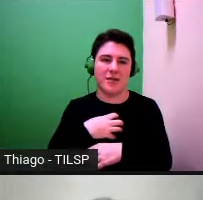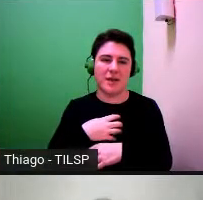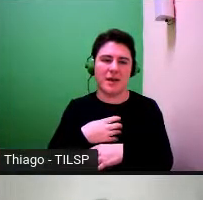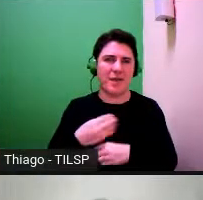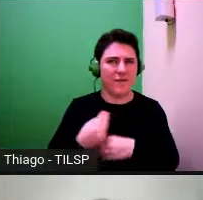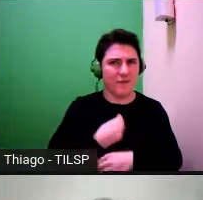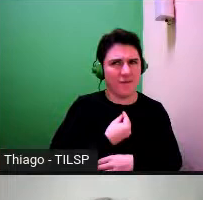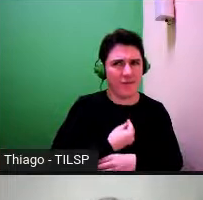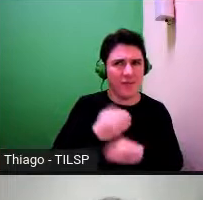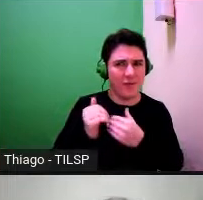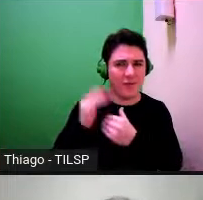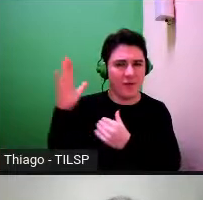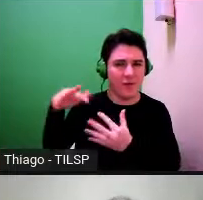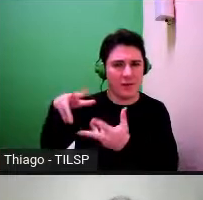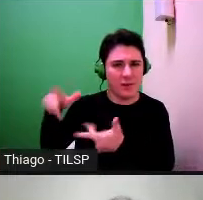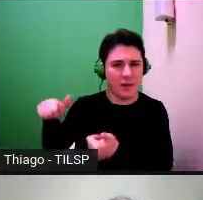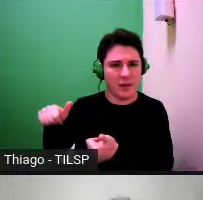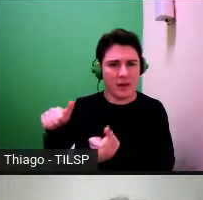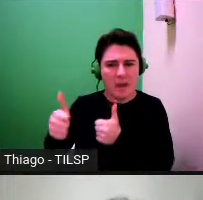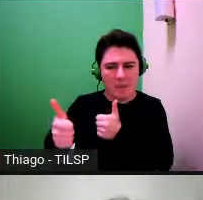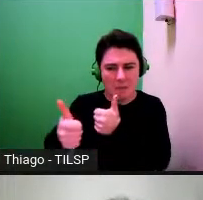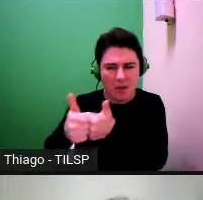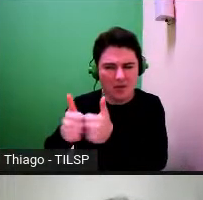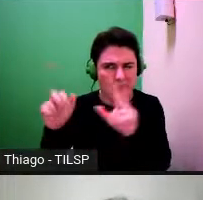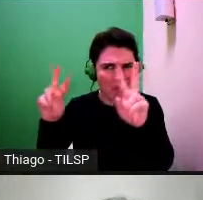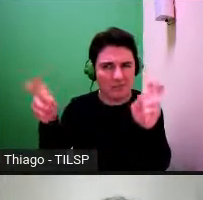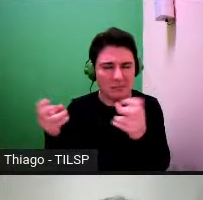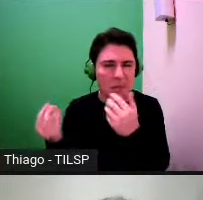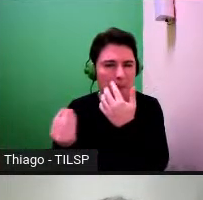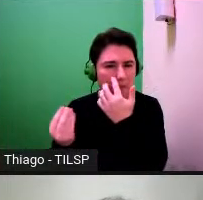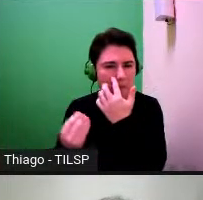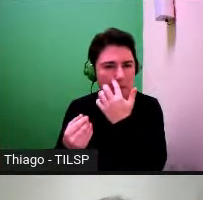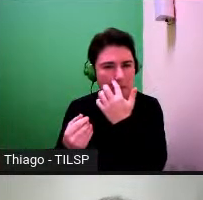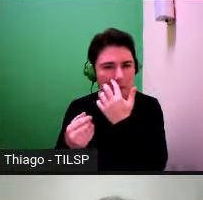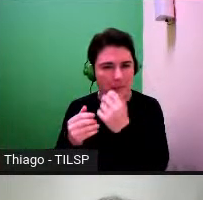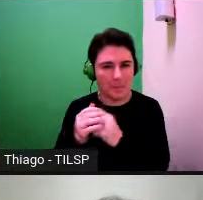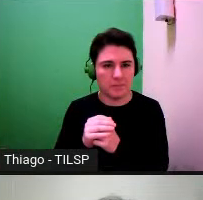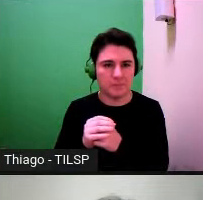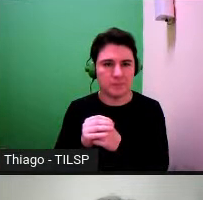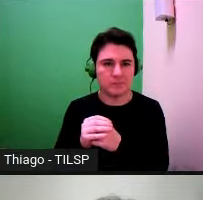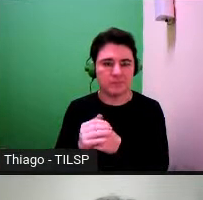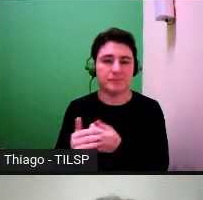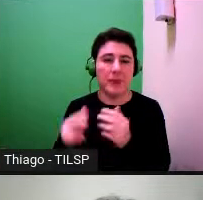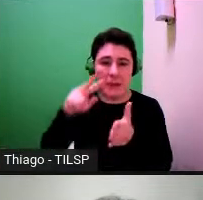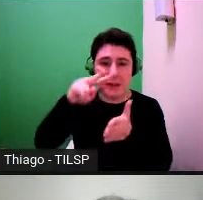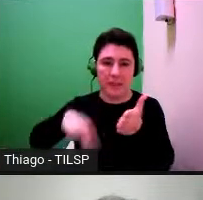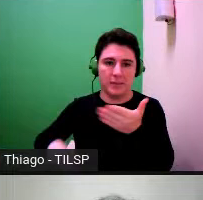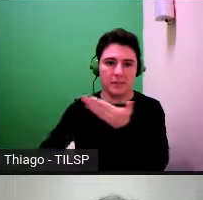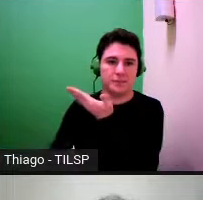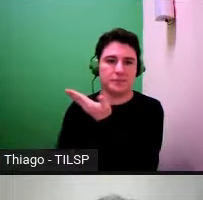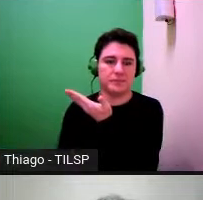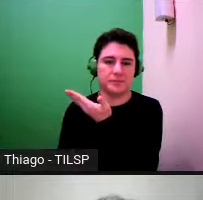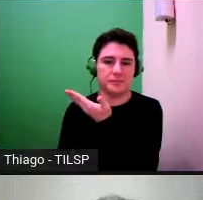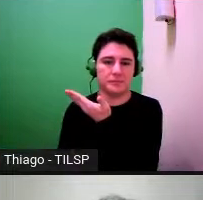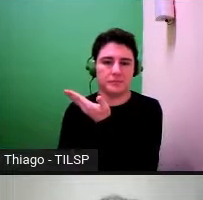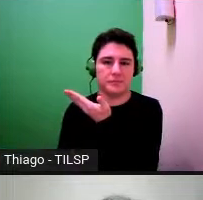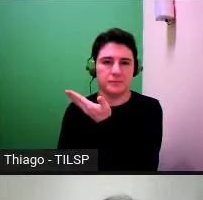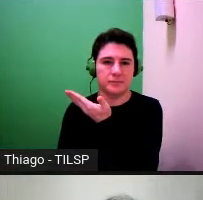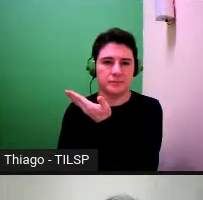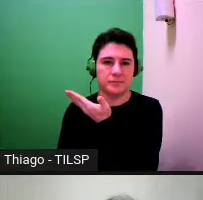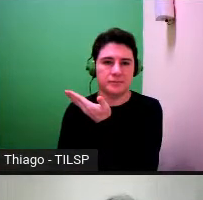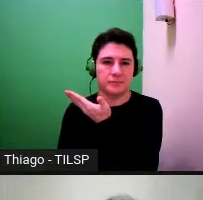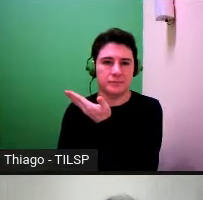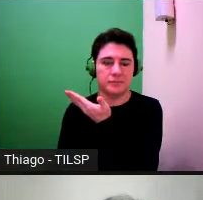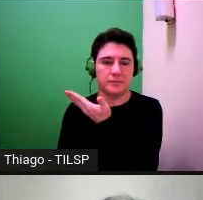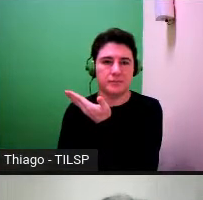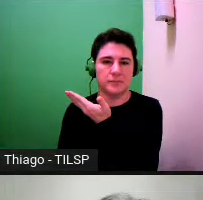extraterrestre e o estar muito próxima o texto diz o diretor de investigação do centro nacional de investigação científica de frança acredita que